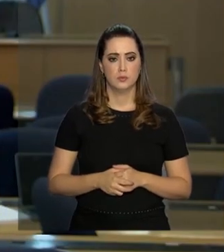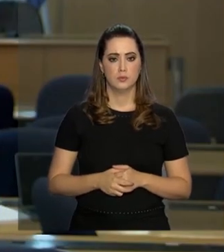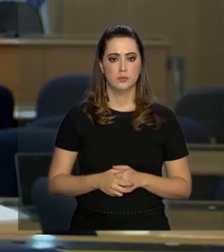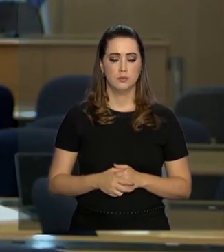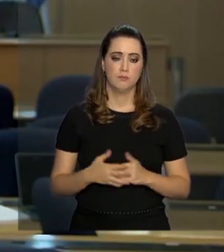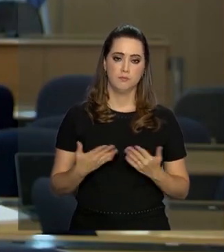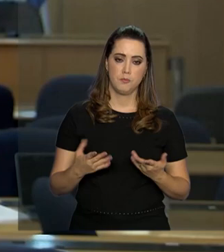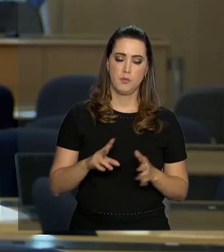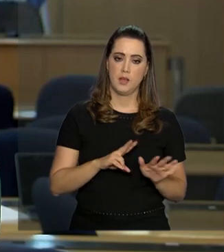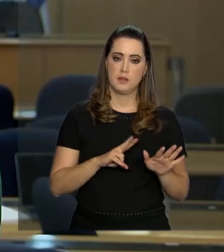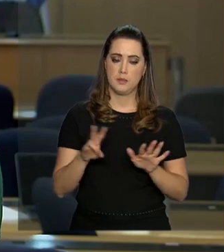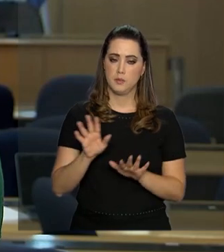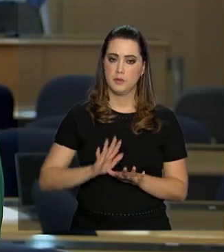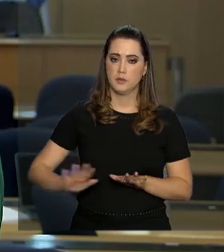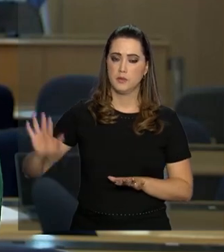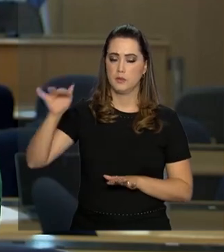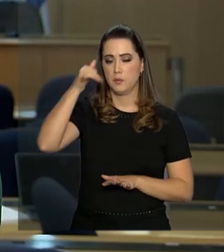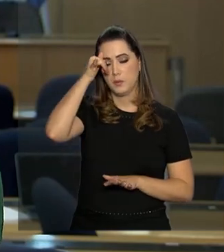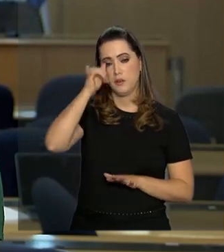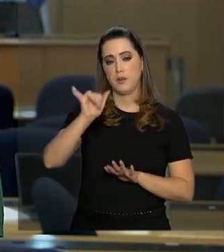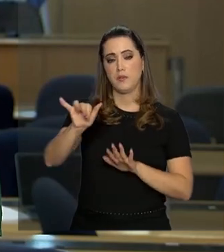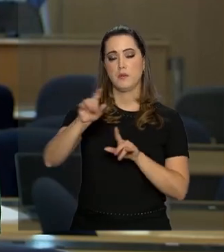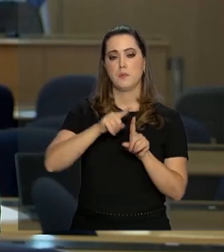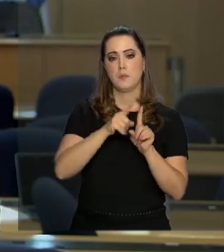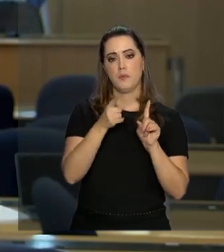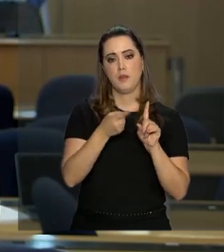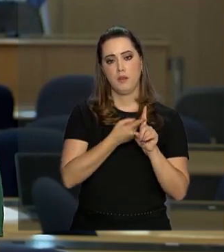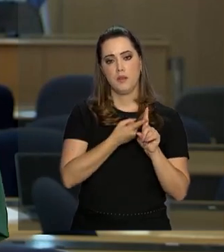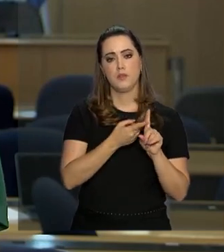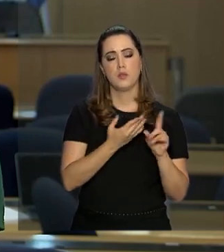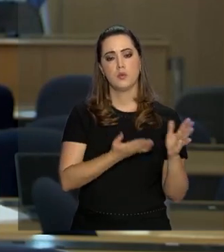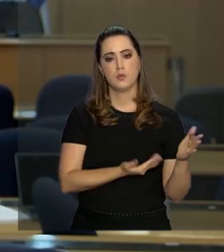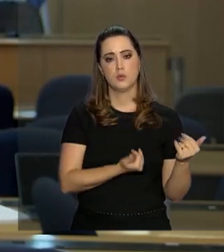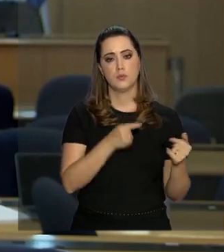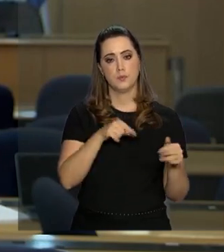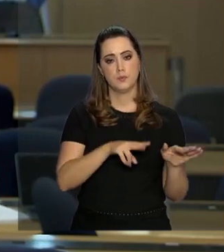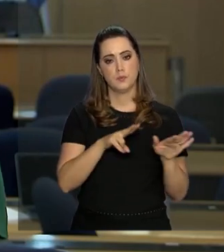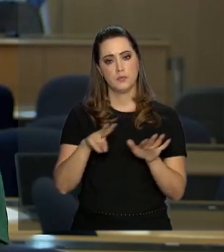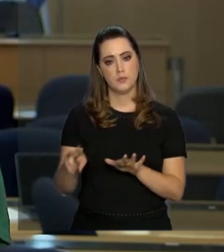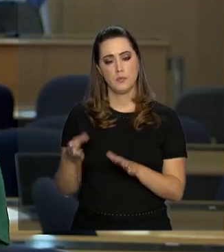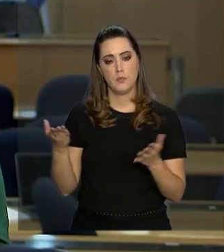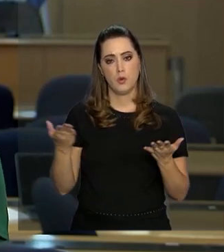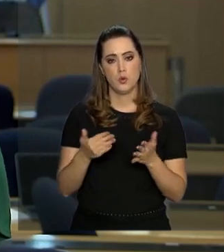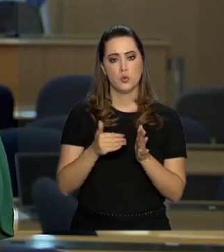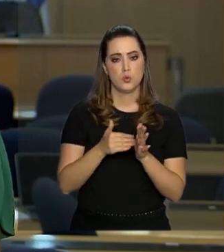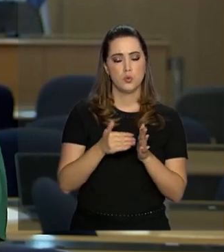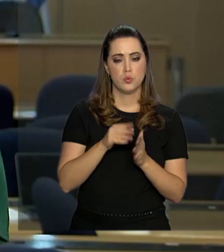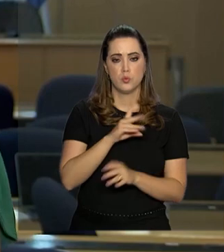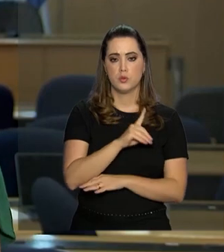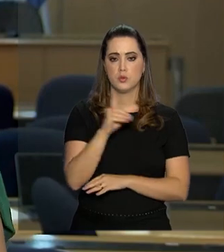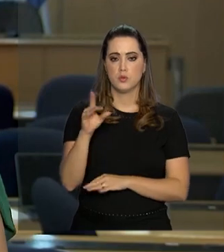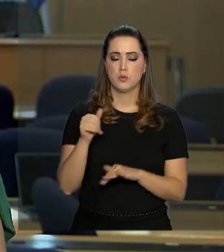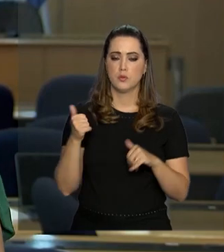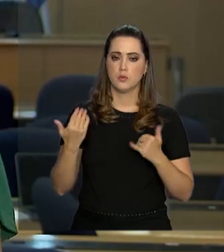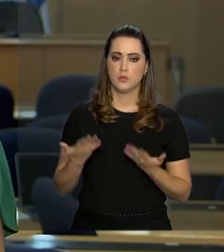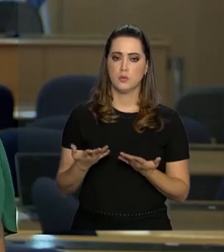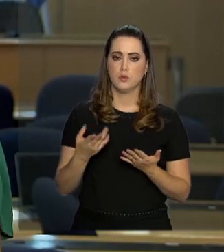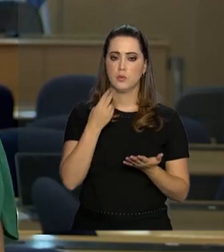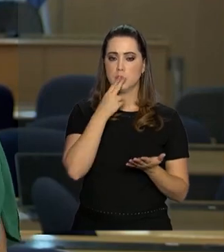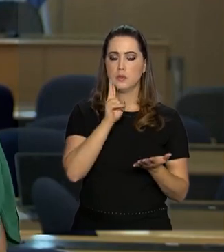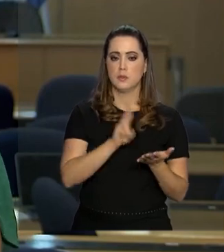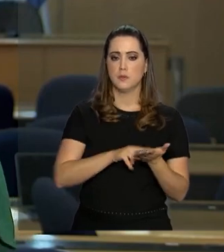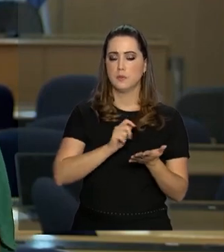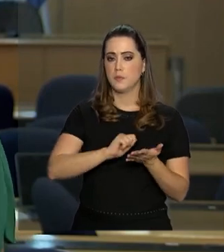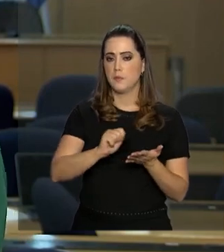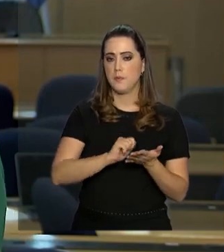Bom, a Semana Nacional de Prevenção à Gravidez na Adolescência foi esta semana, hoje, o último dia. Portanto, essa carta foi